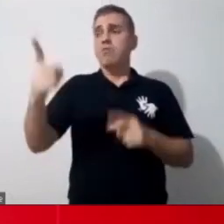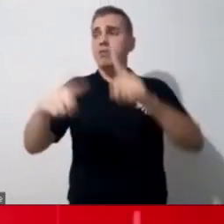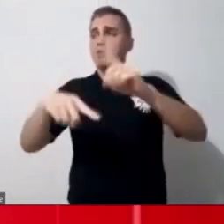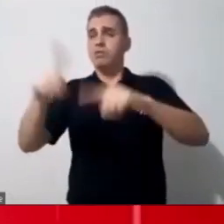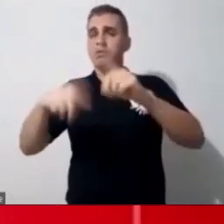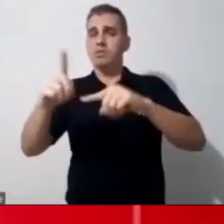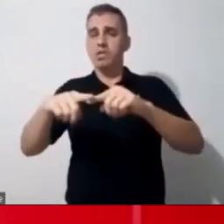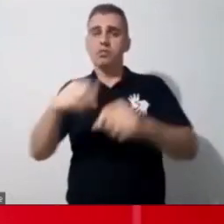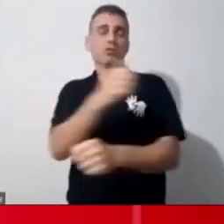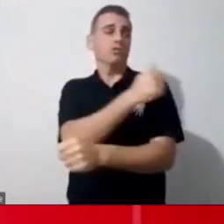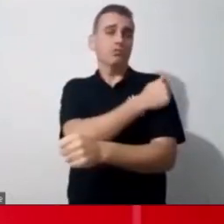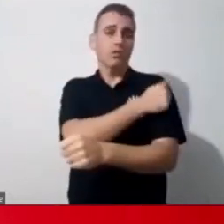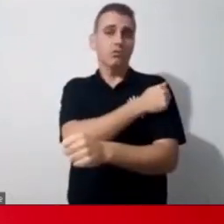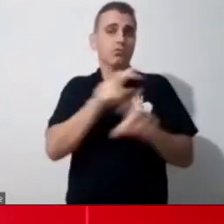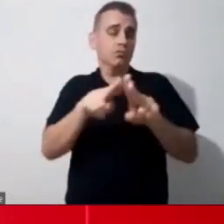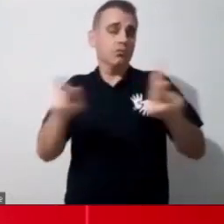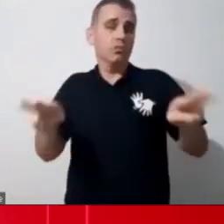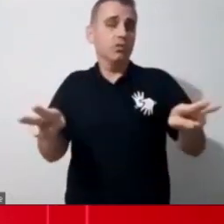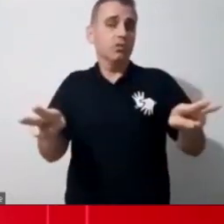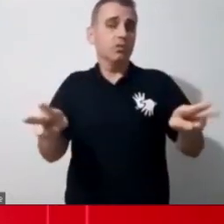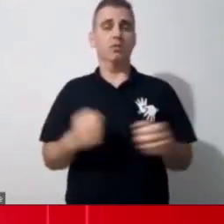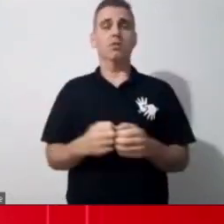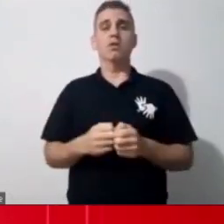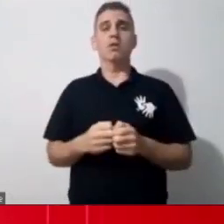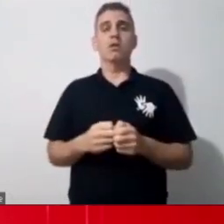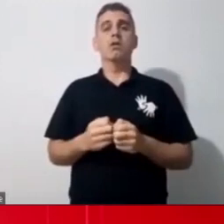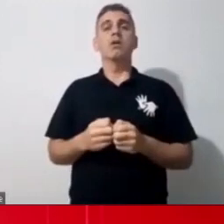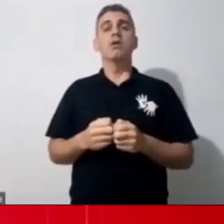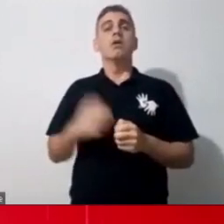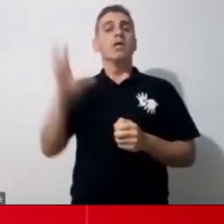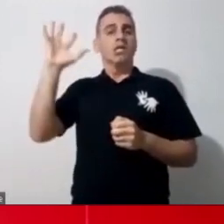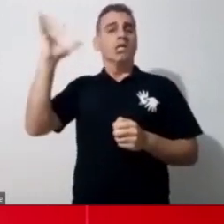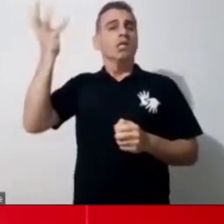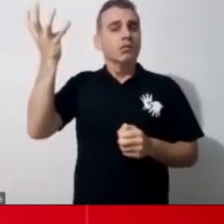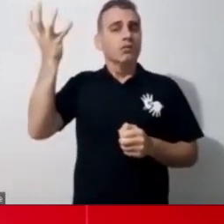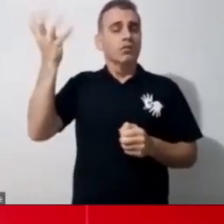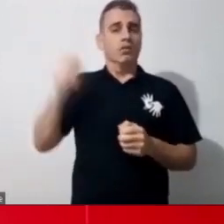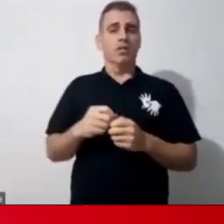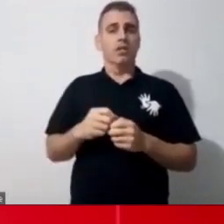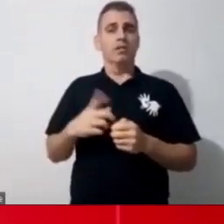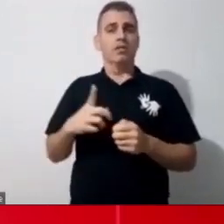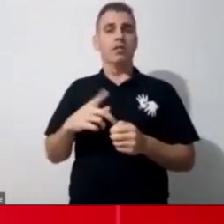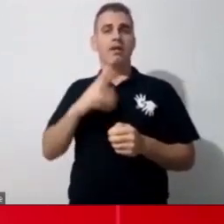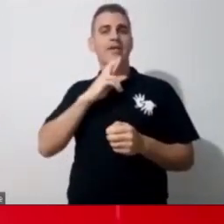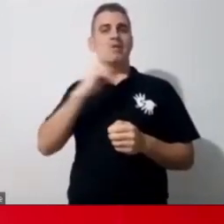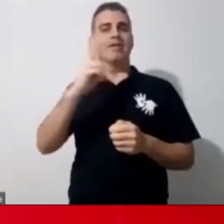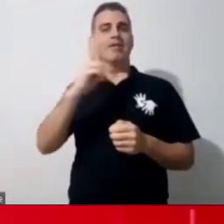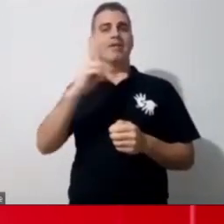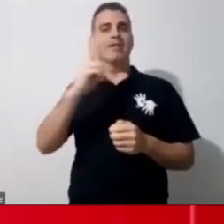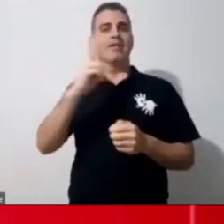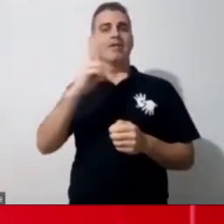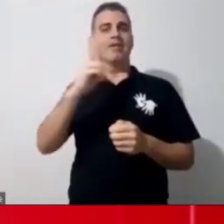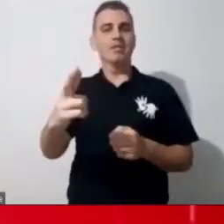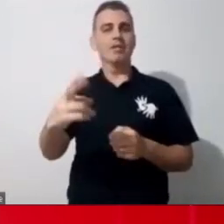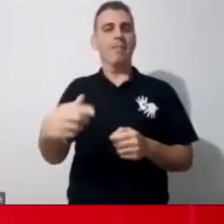importante. O resultado, na verdade, é a resposta do teu planejamento, né? Daquilo que tu sentou e tu